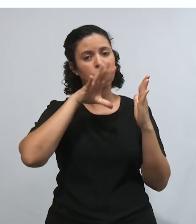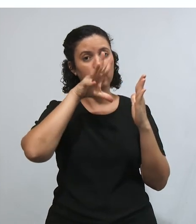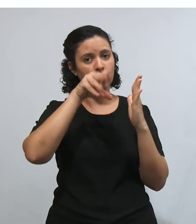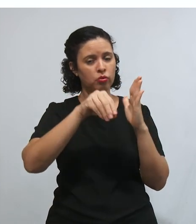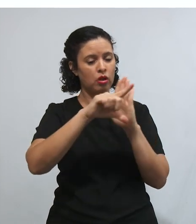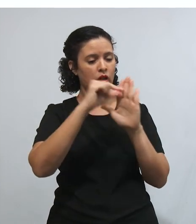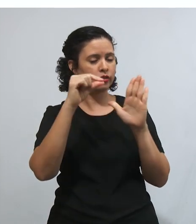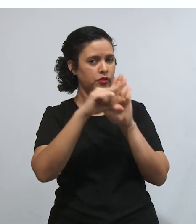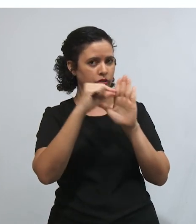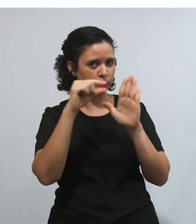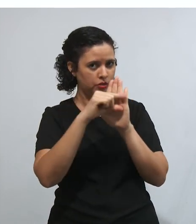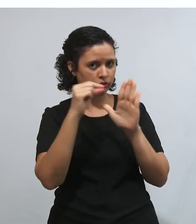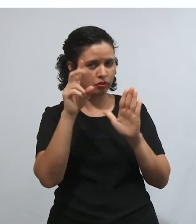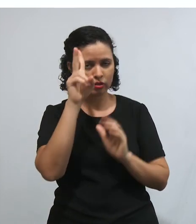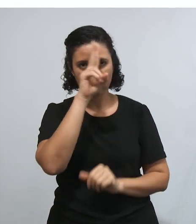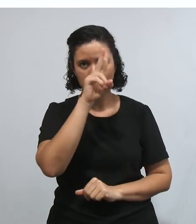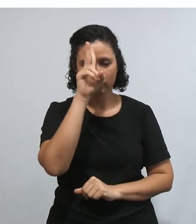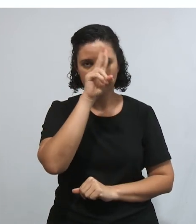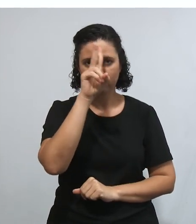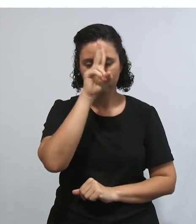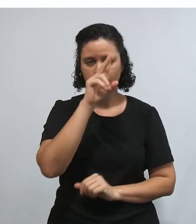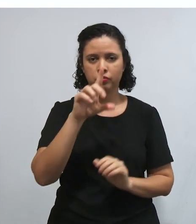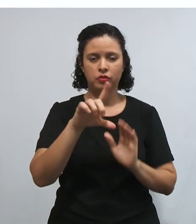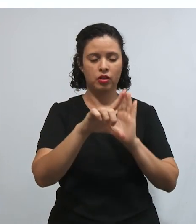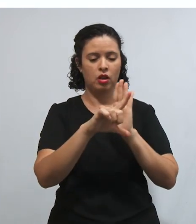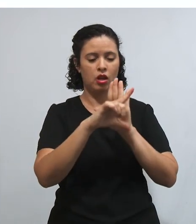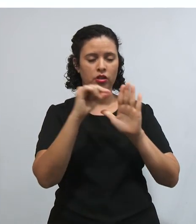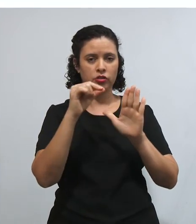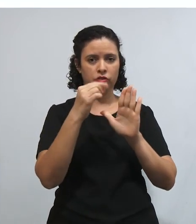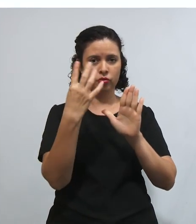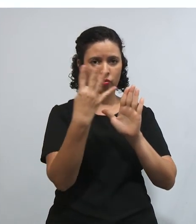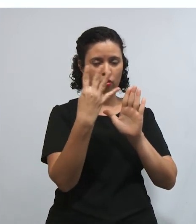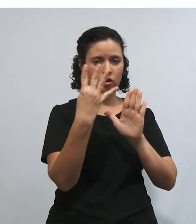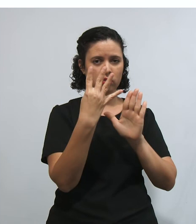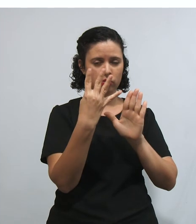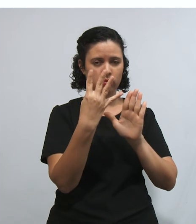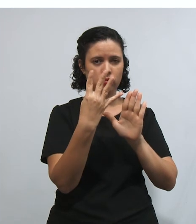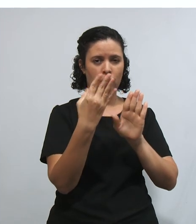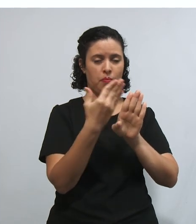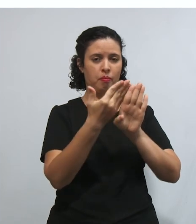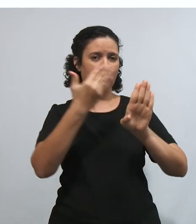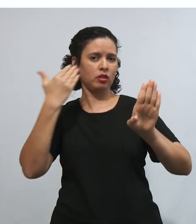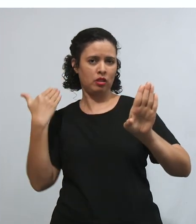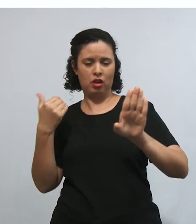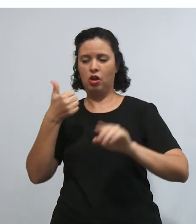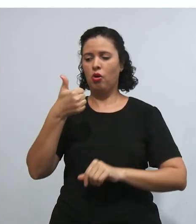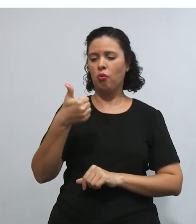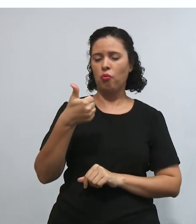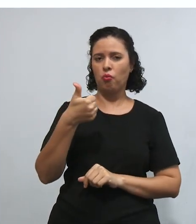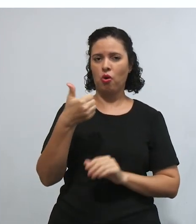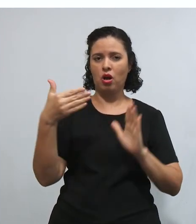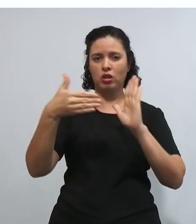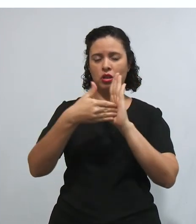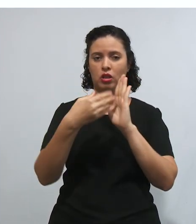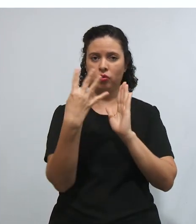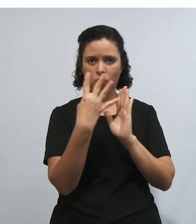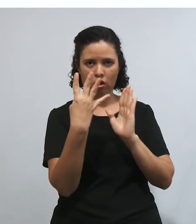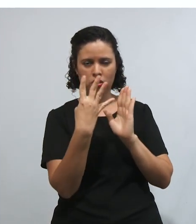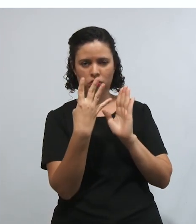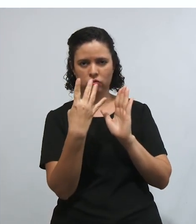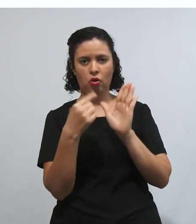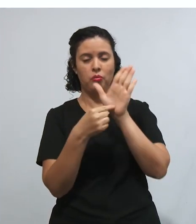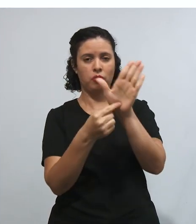artigos, tá? Lembrando que do artigo 4º para trás, tá? Ele não aparece aqui,